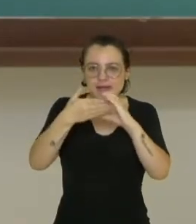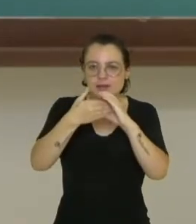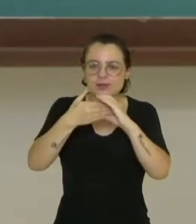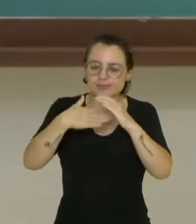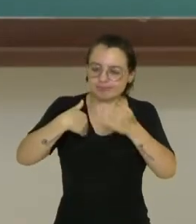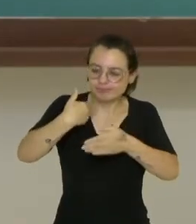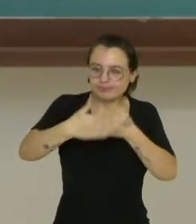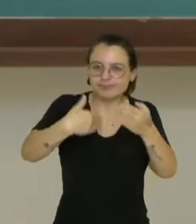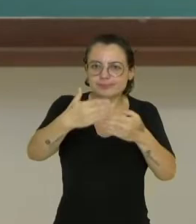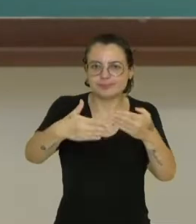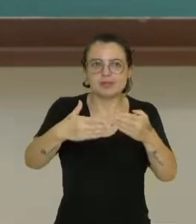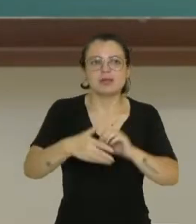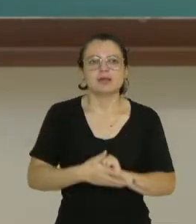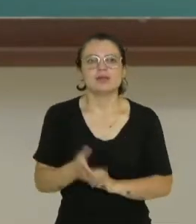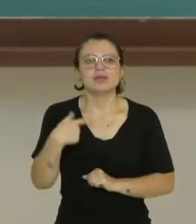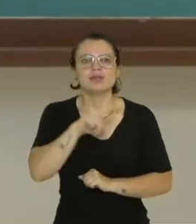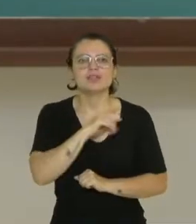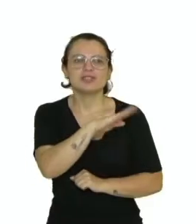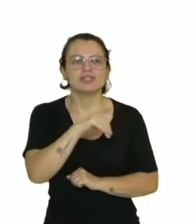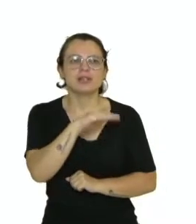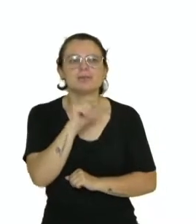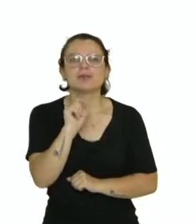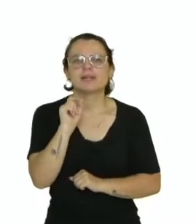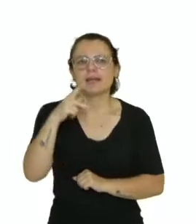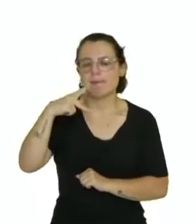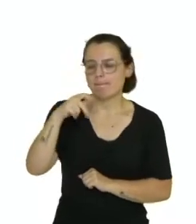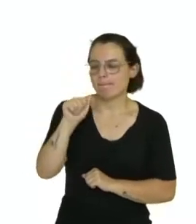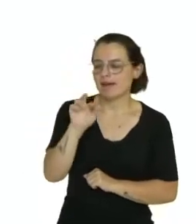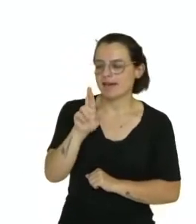parasita intracelular obrigatório.